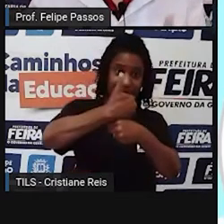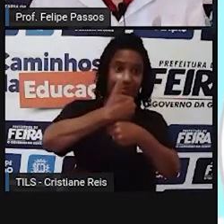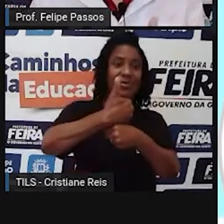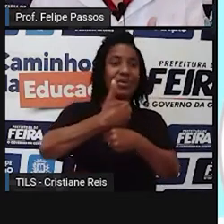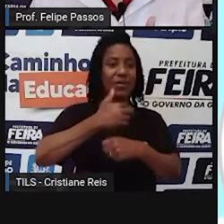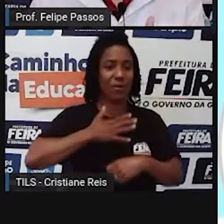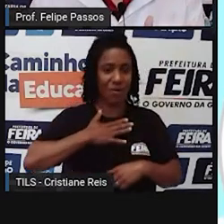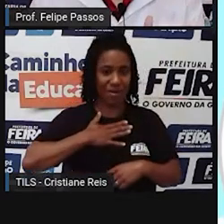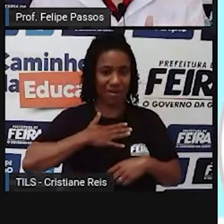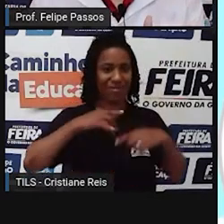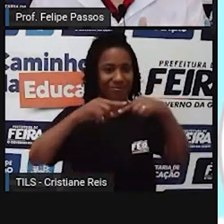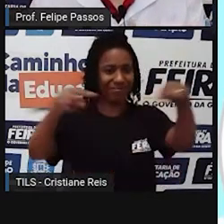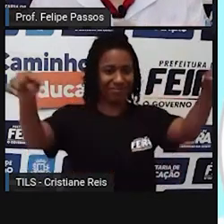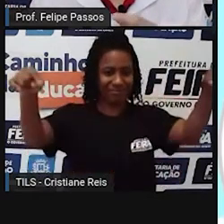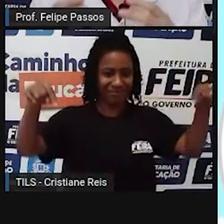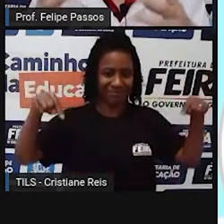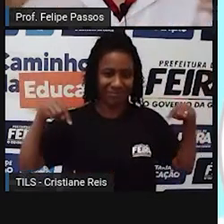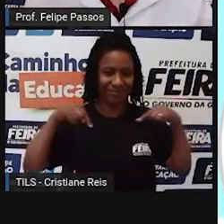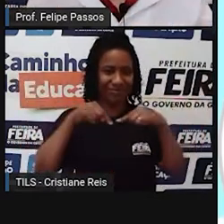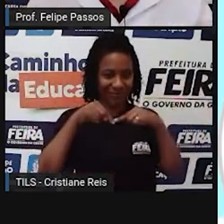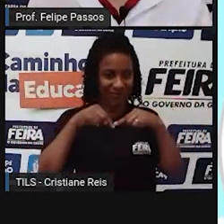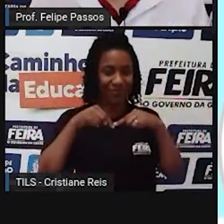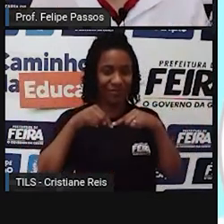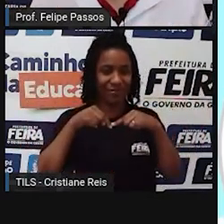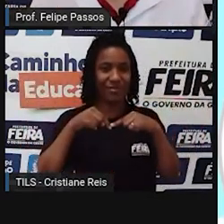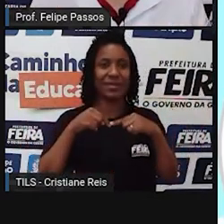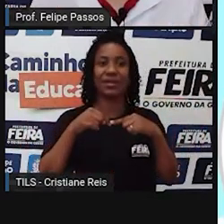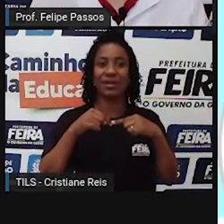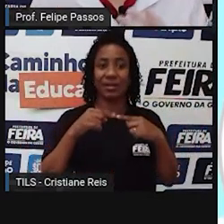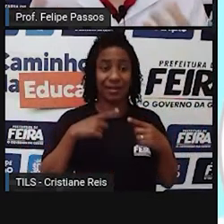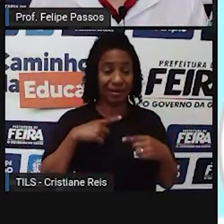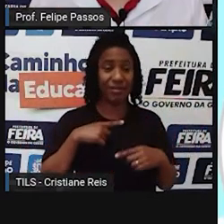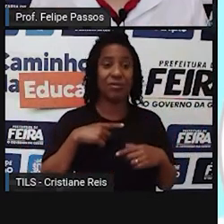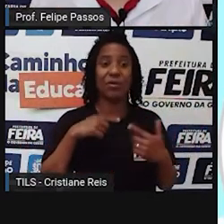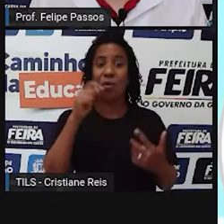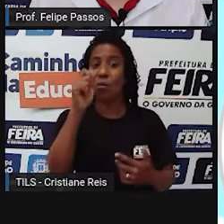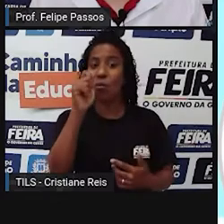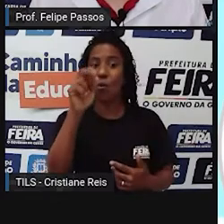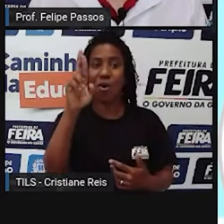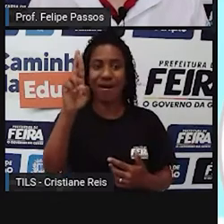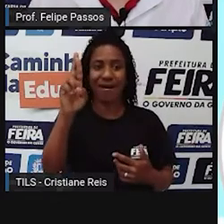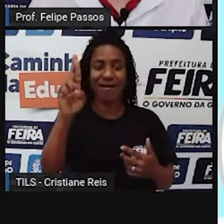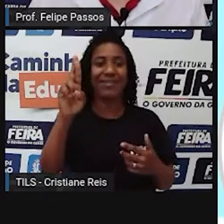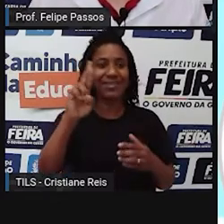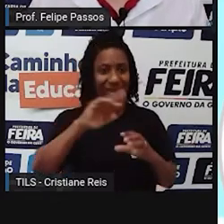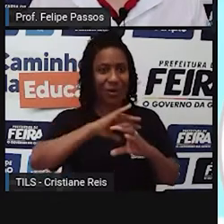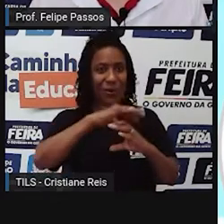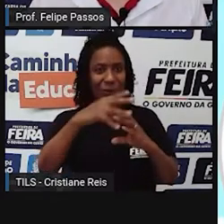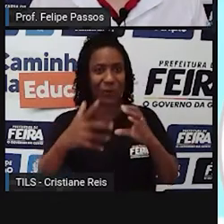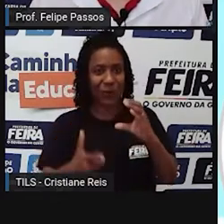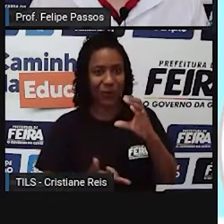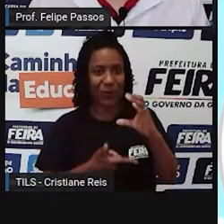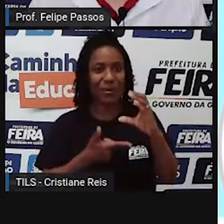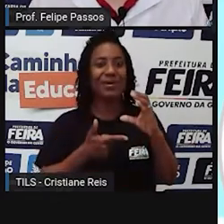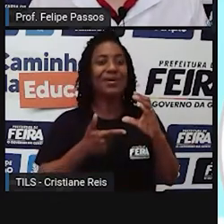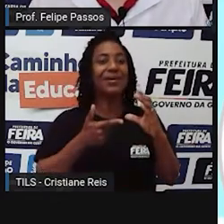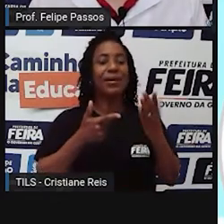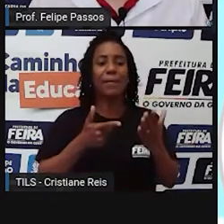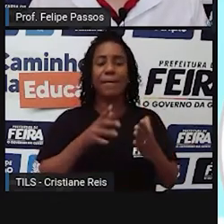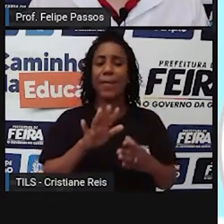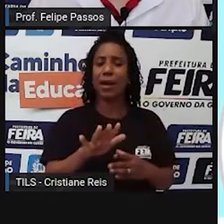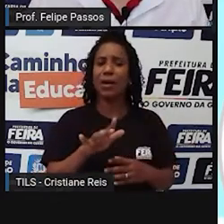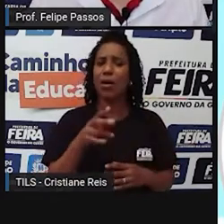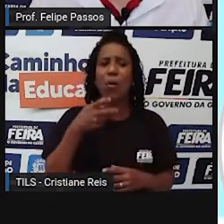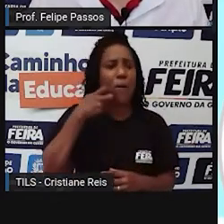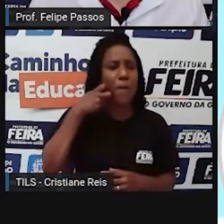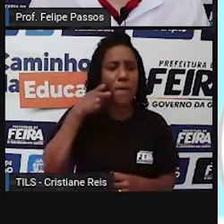meio nesse momento, né? Eu estou rodeado de ar, o ar atmosférico. Já um peixe, ele vai estar rodeado